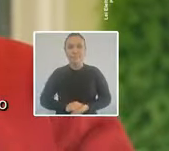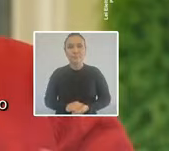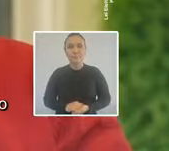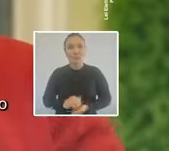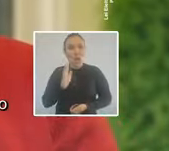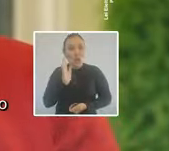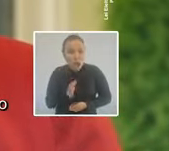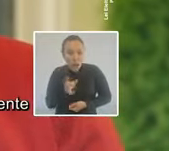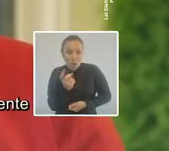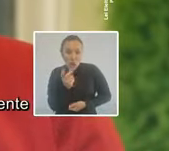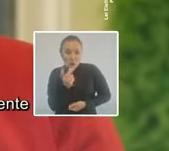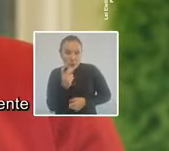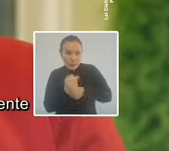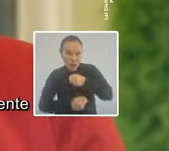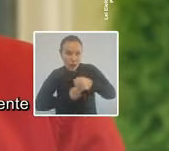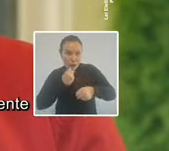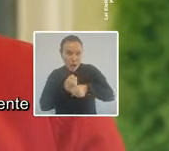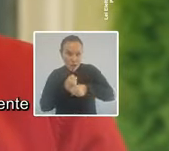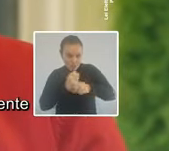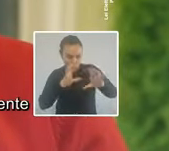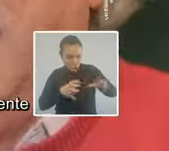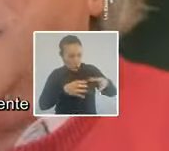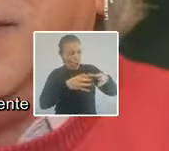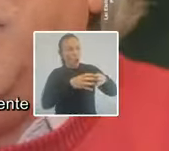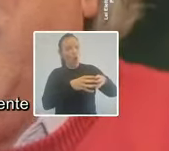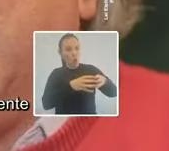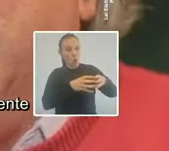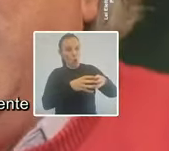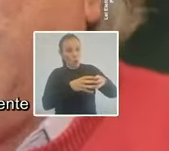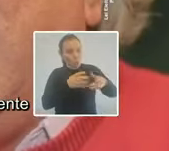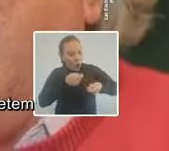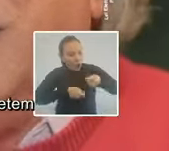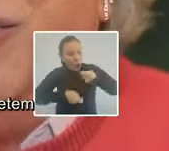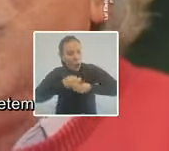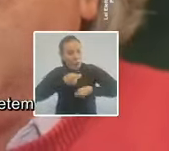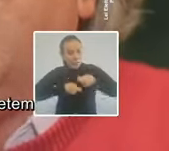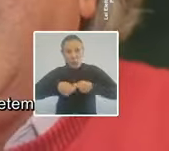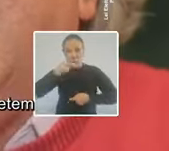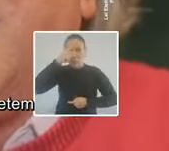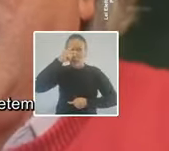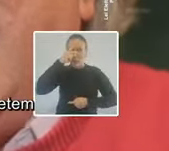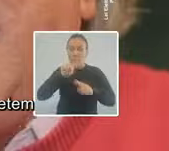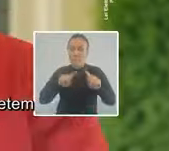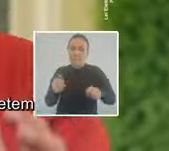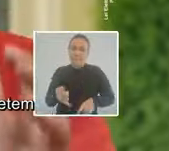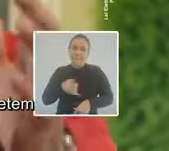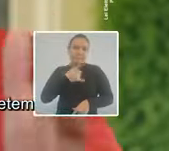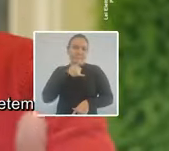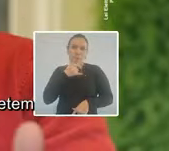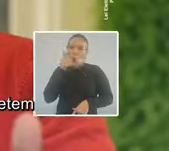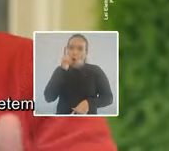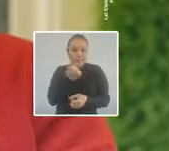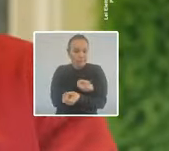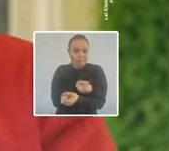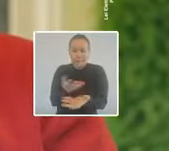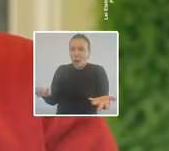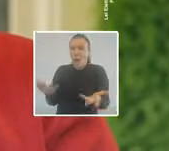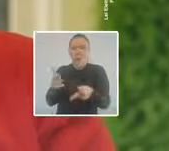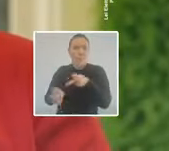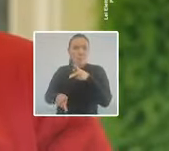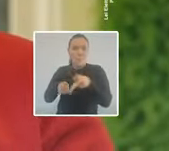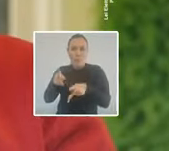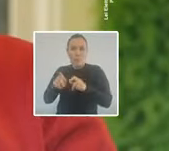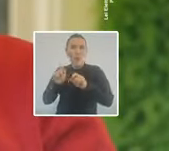que uma grande coligação vem administrando pelotas. Mas, infelizmente, eles não conseguem entregar o que prometem durante